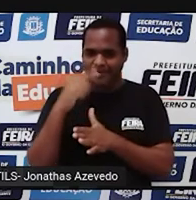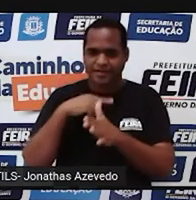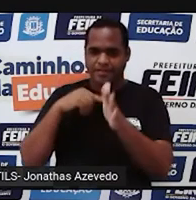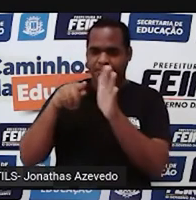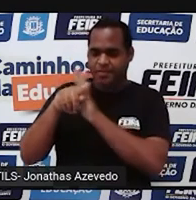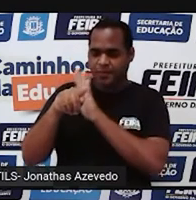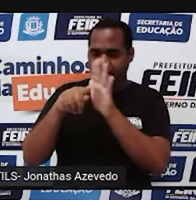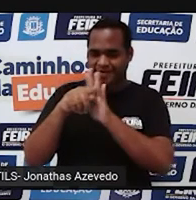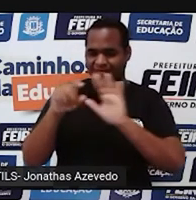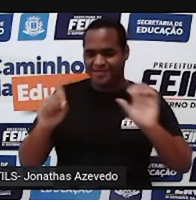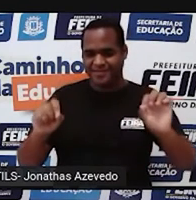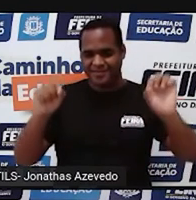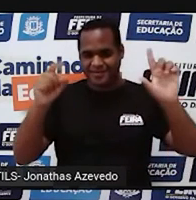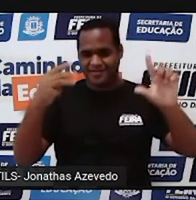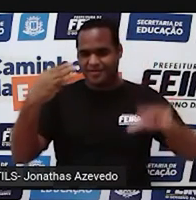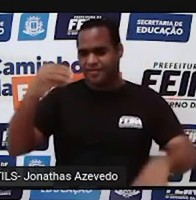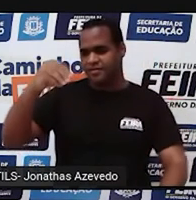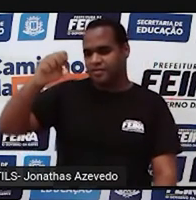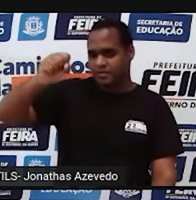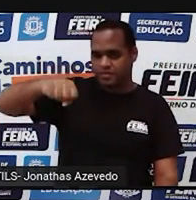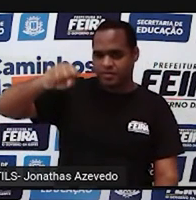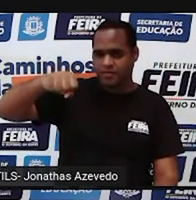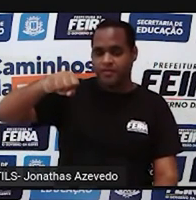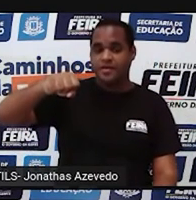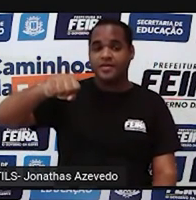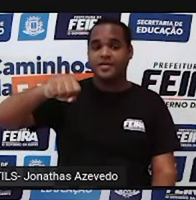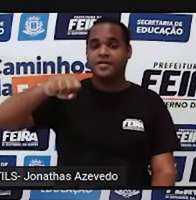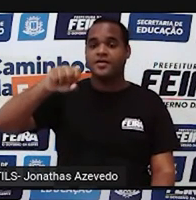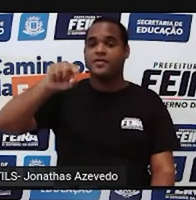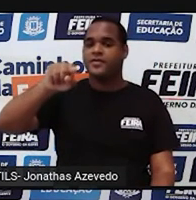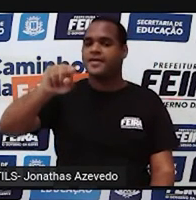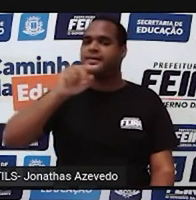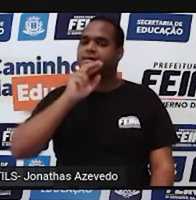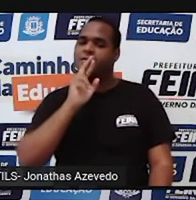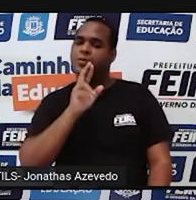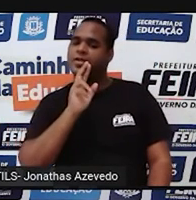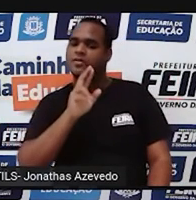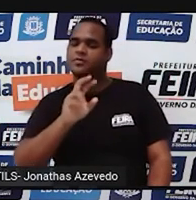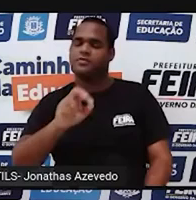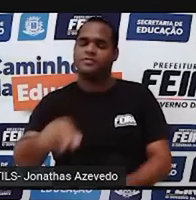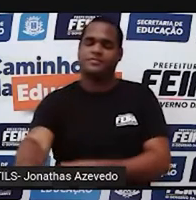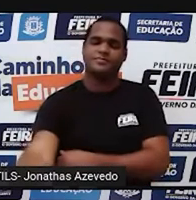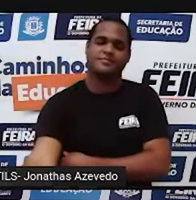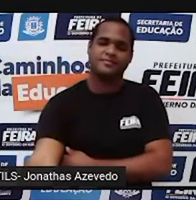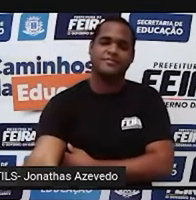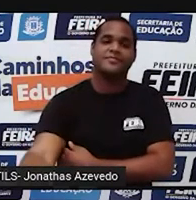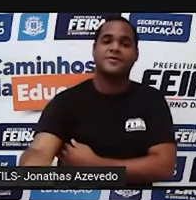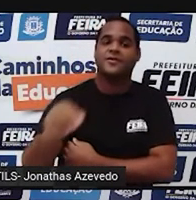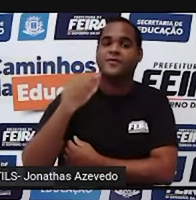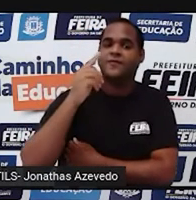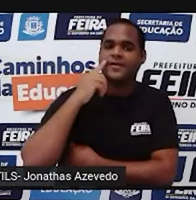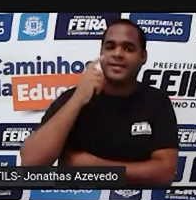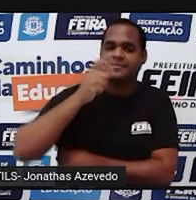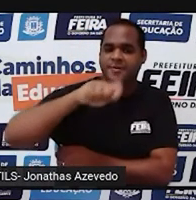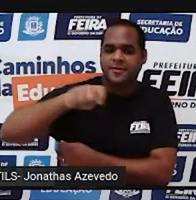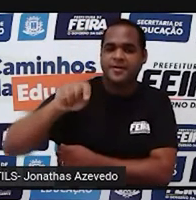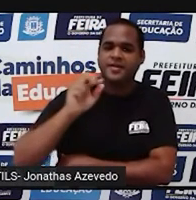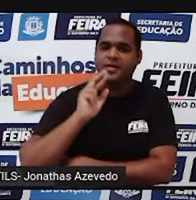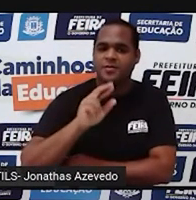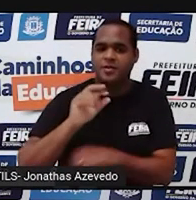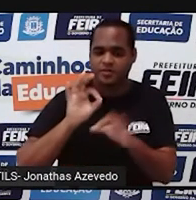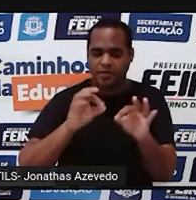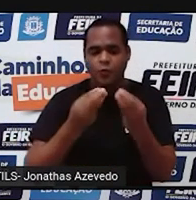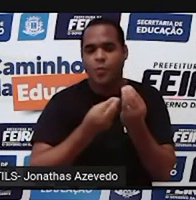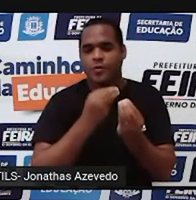tela, com 30 segundos pra você dar uma resposta. Você anota essa sua resposta no caderno,